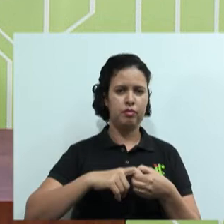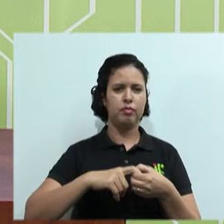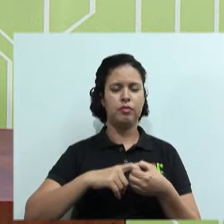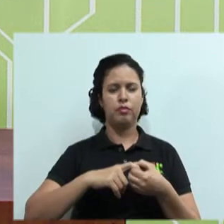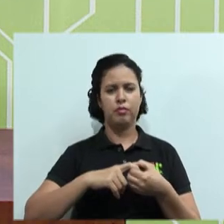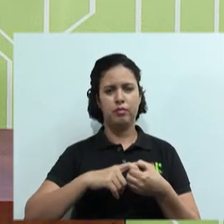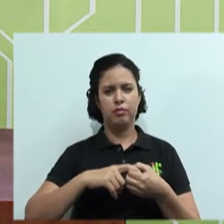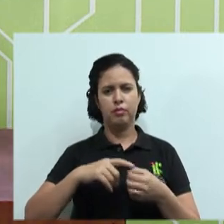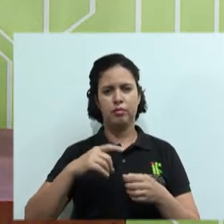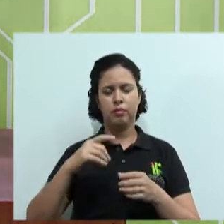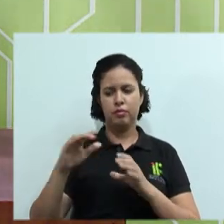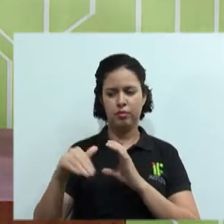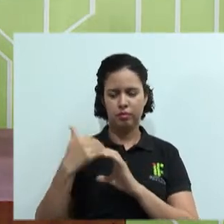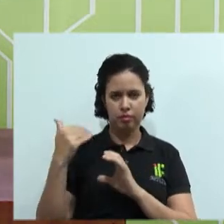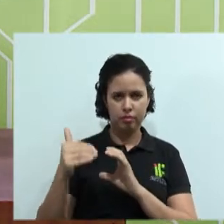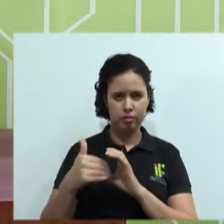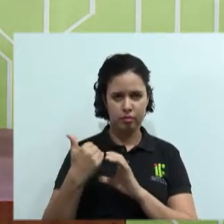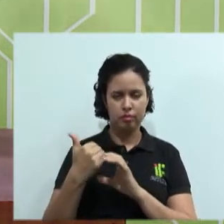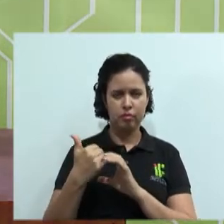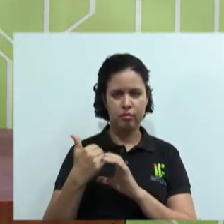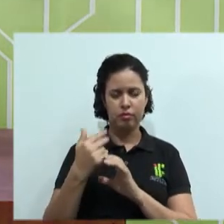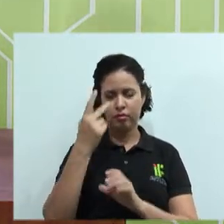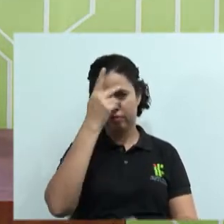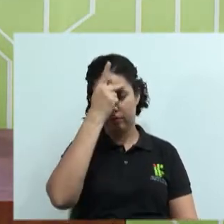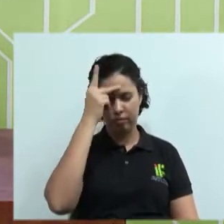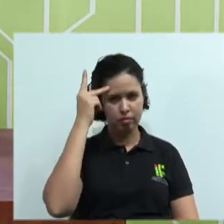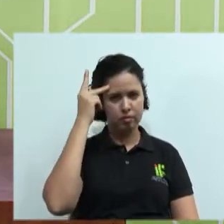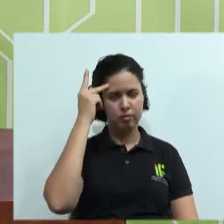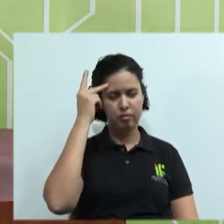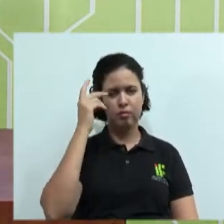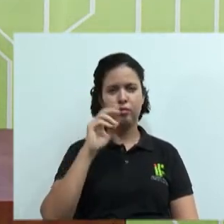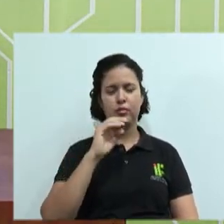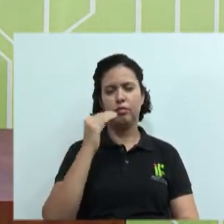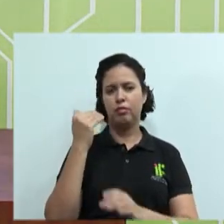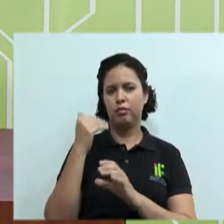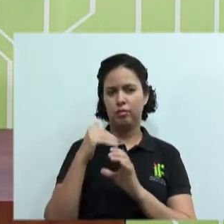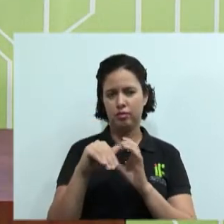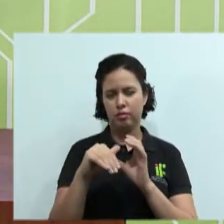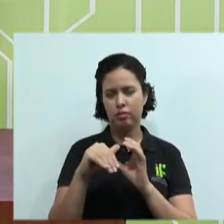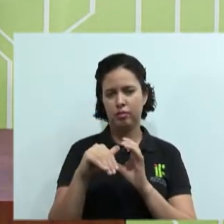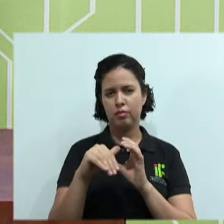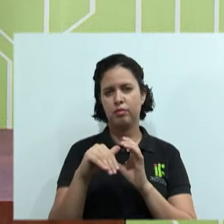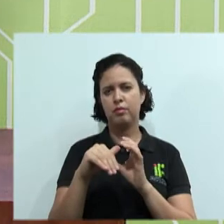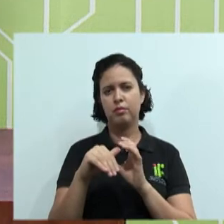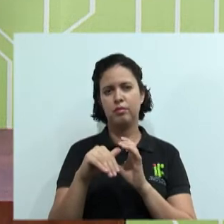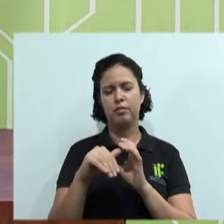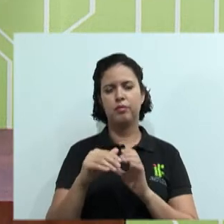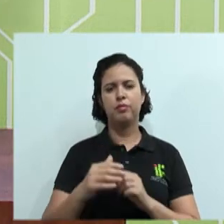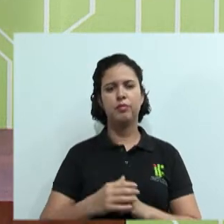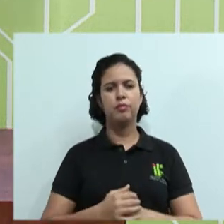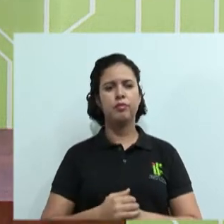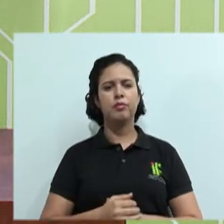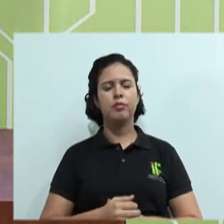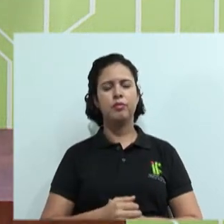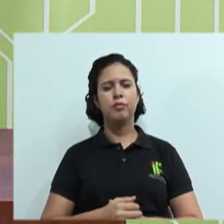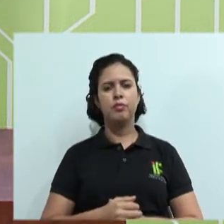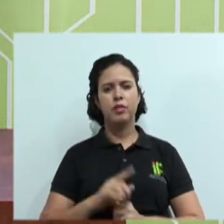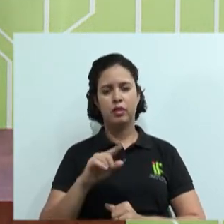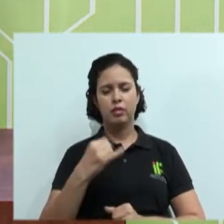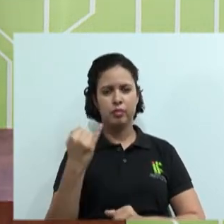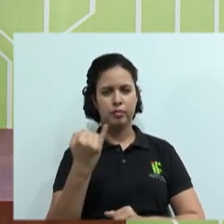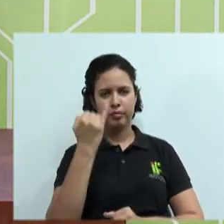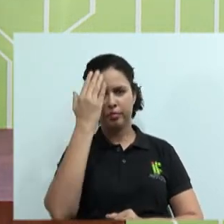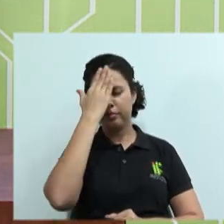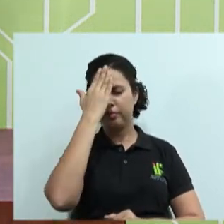resposta daquela mensagem ao emissor, aquele que transmitiu a mensagem para o receptor, ok? Então, é importante nós